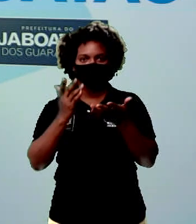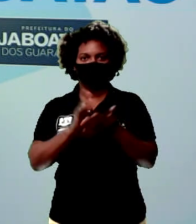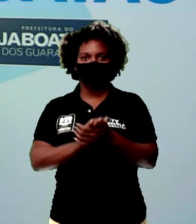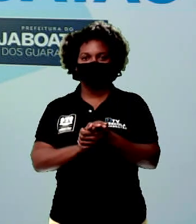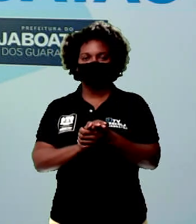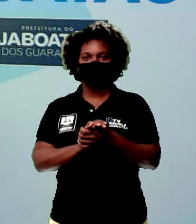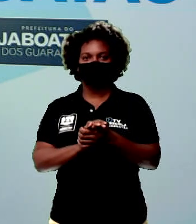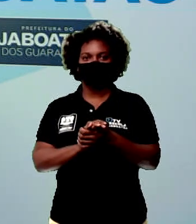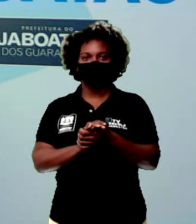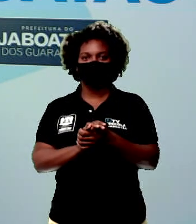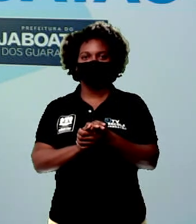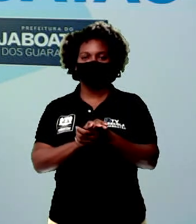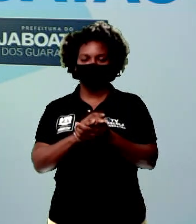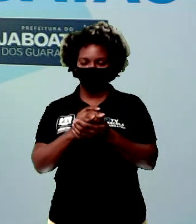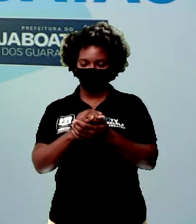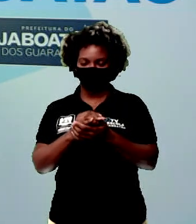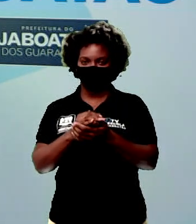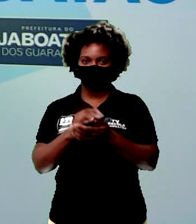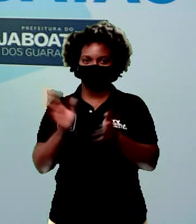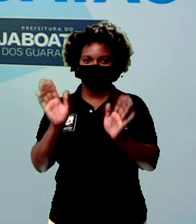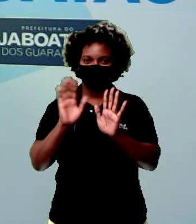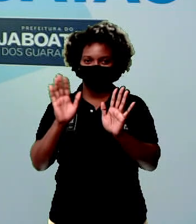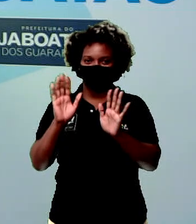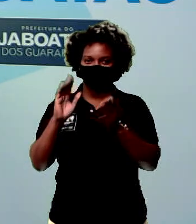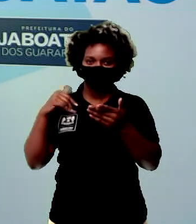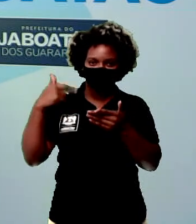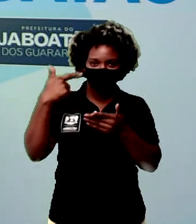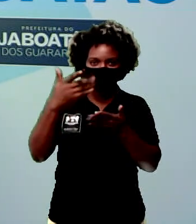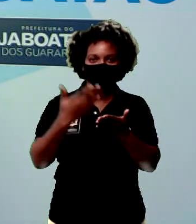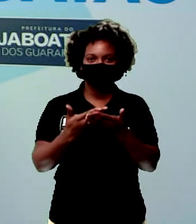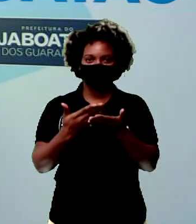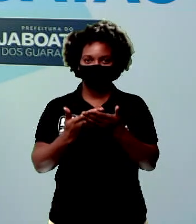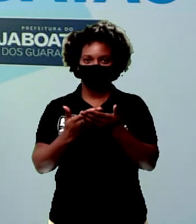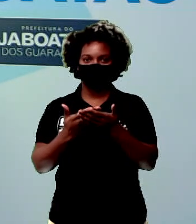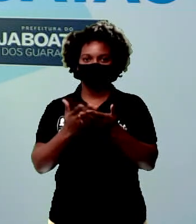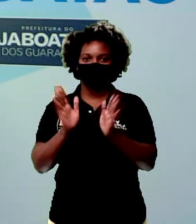estamos aí. Até a próxima, pessoal. Tchau.